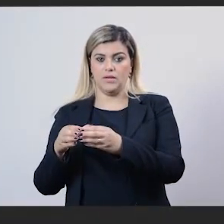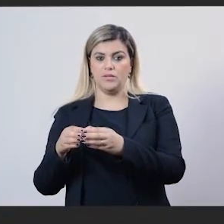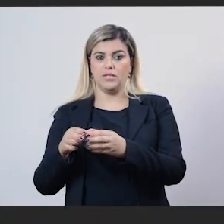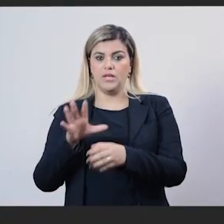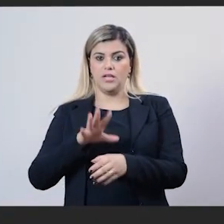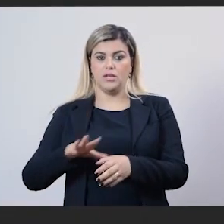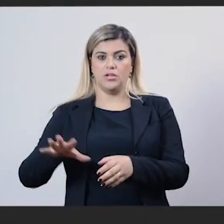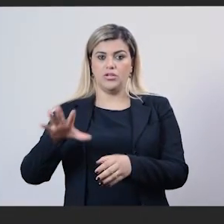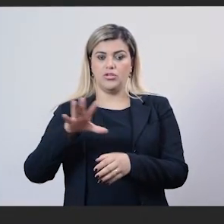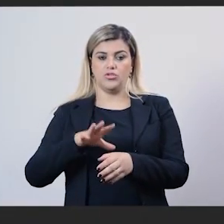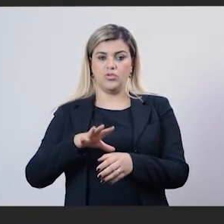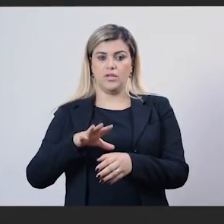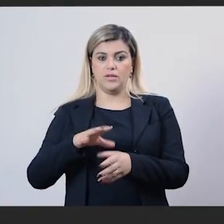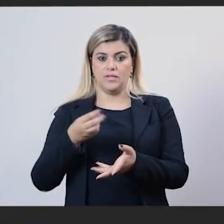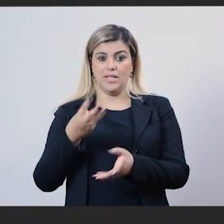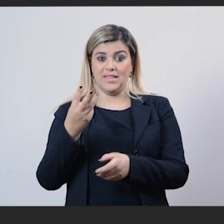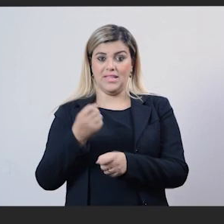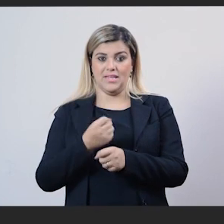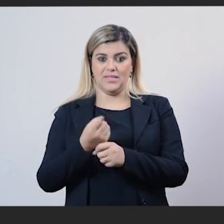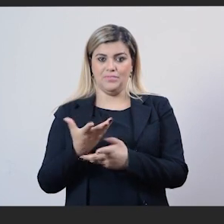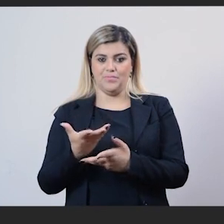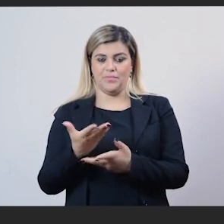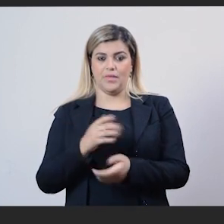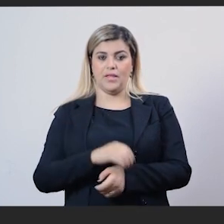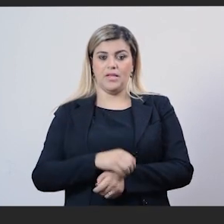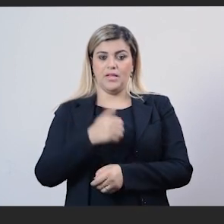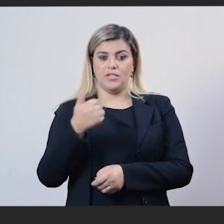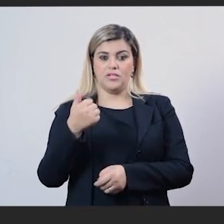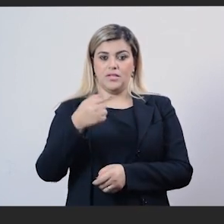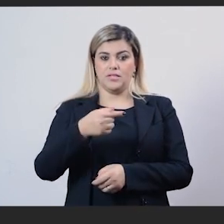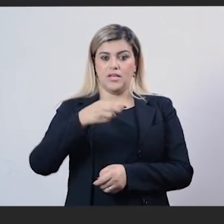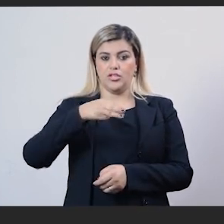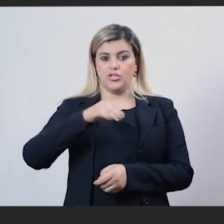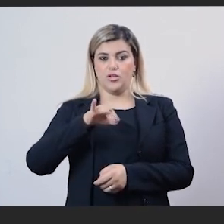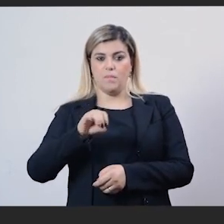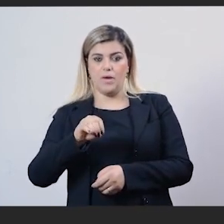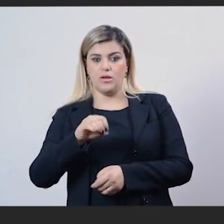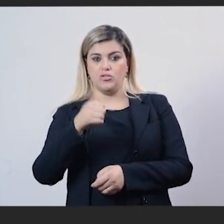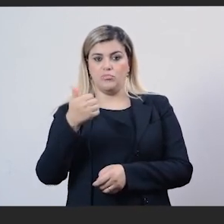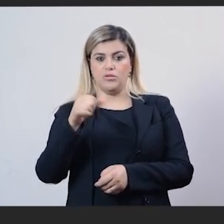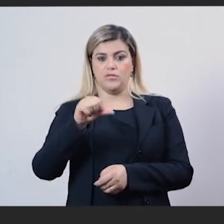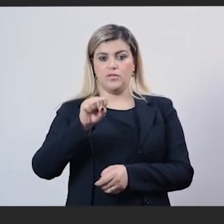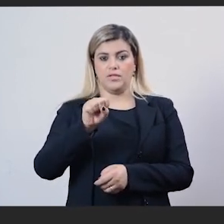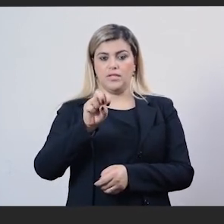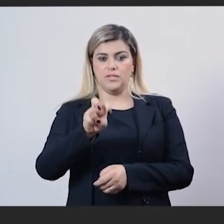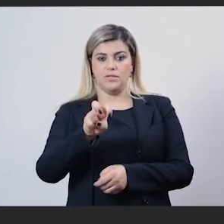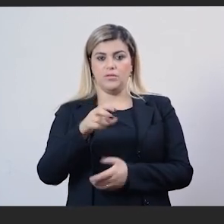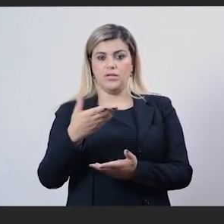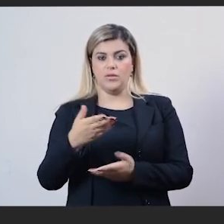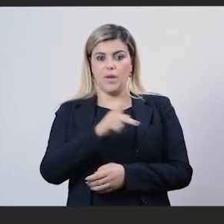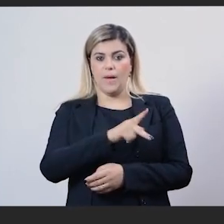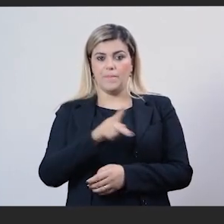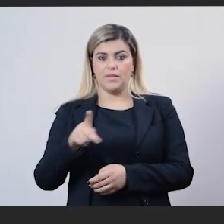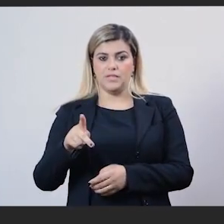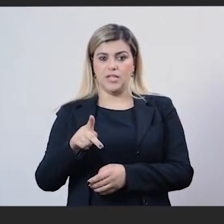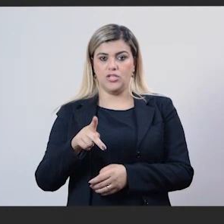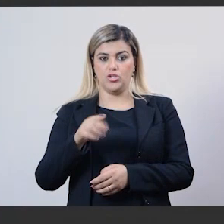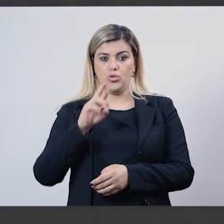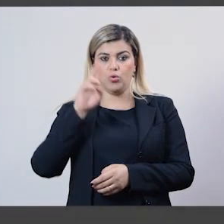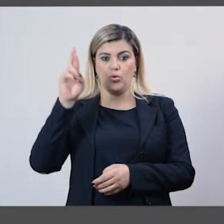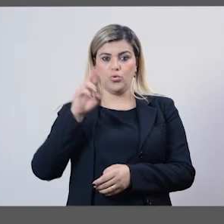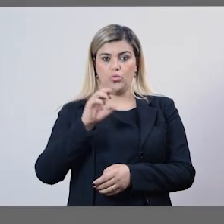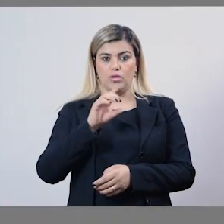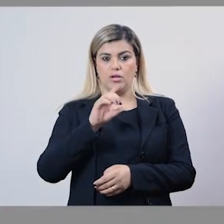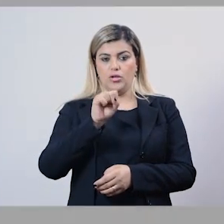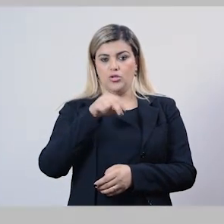história. Em 17 de maio de 1985, a então presidente doutora Sônia Guzman assinou a